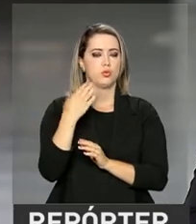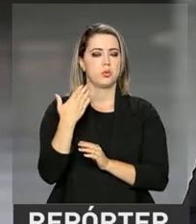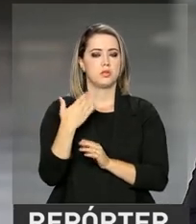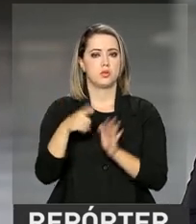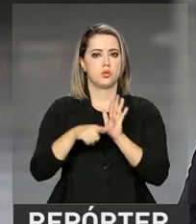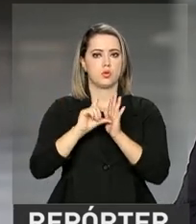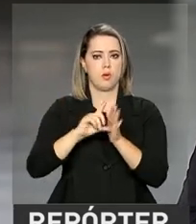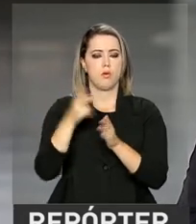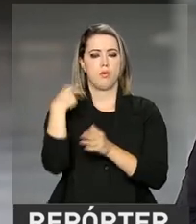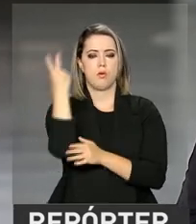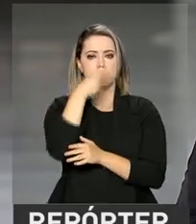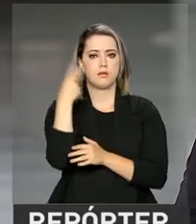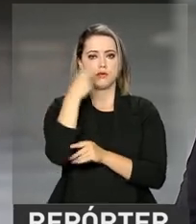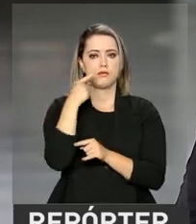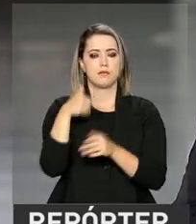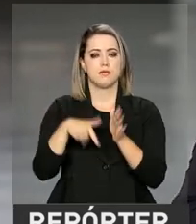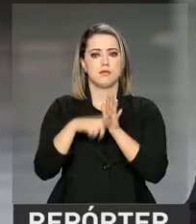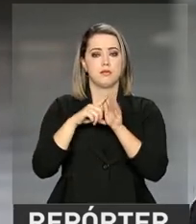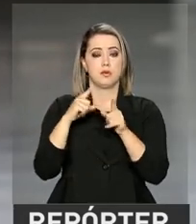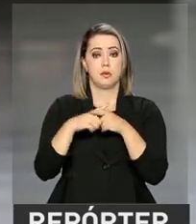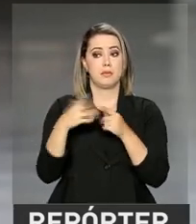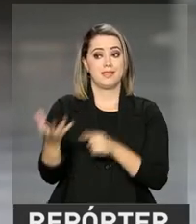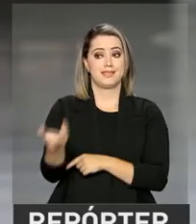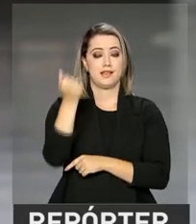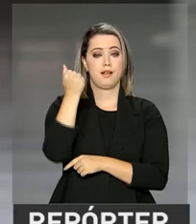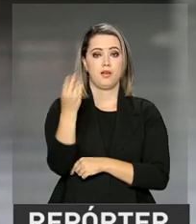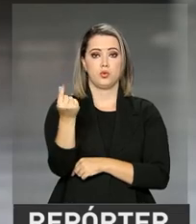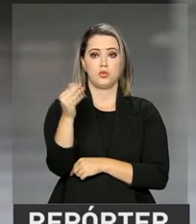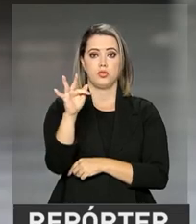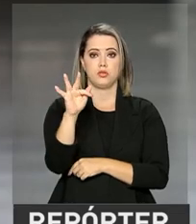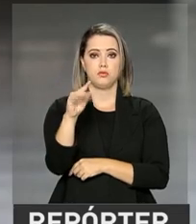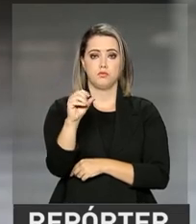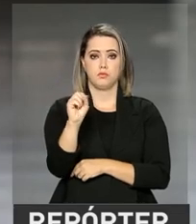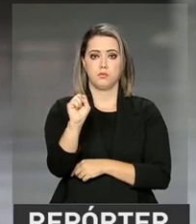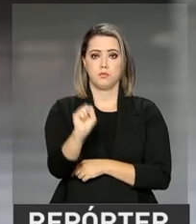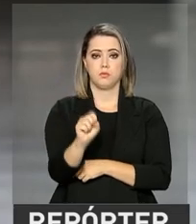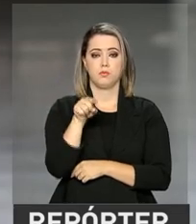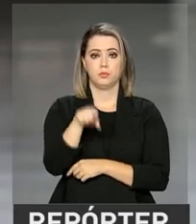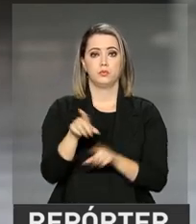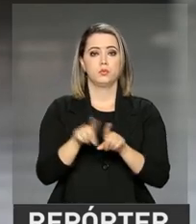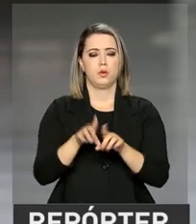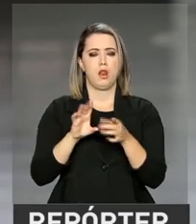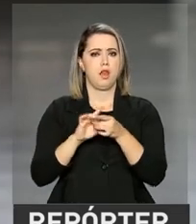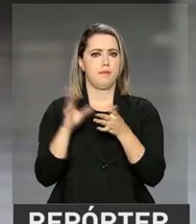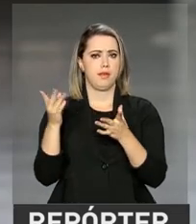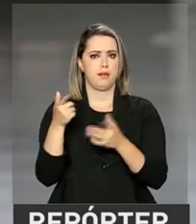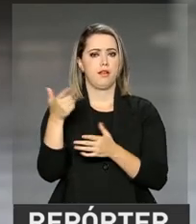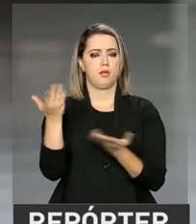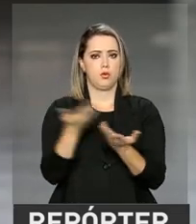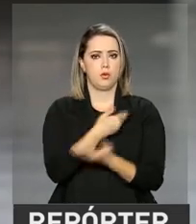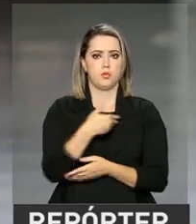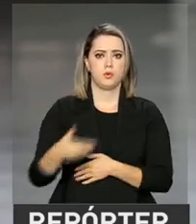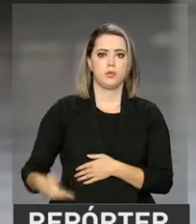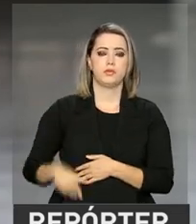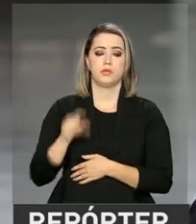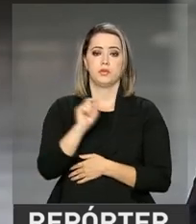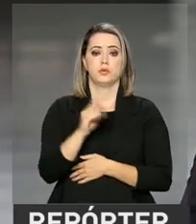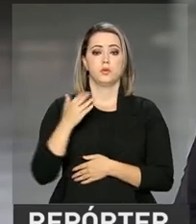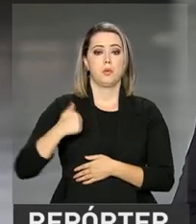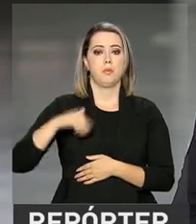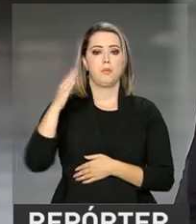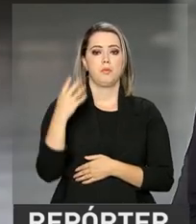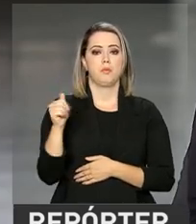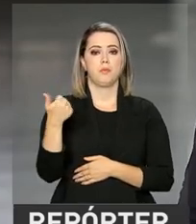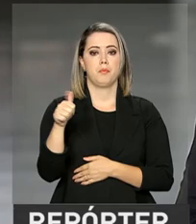contas inativas do FGTS. Esse é o quarto lote liberado pelo programa. O valor disponível é de